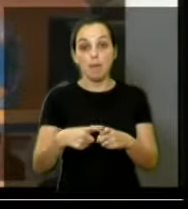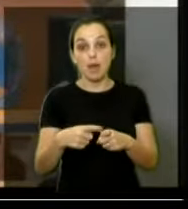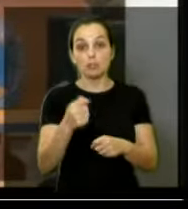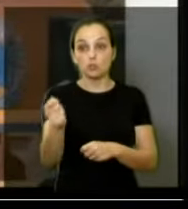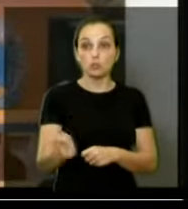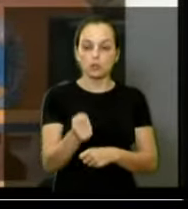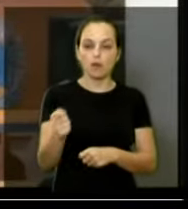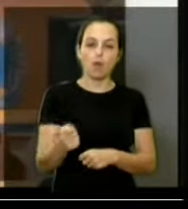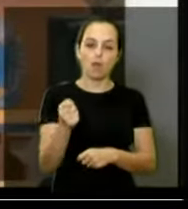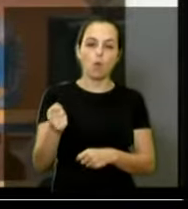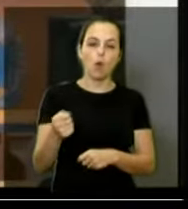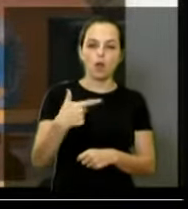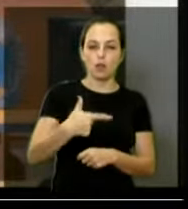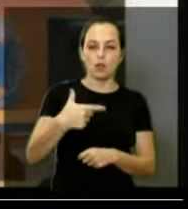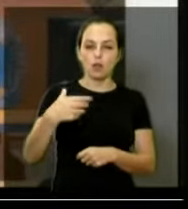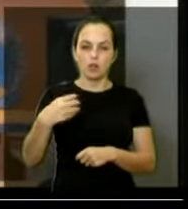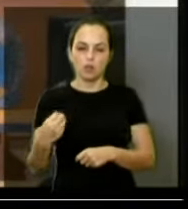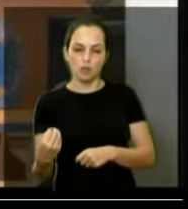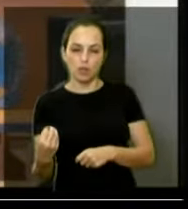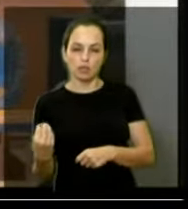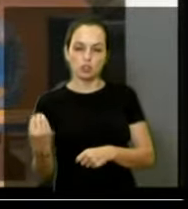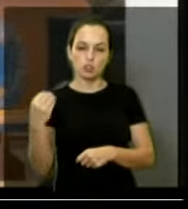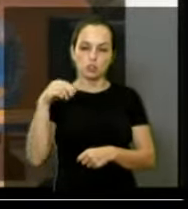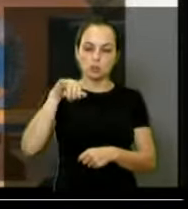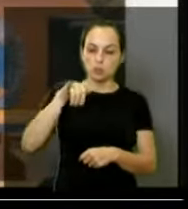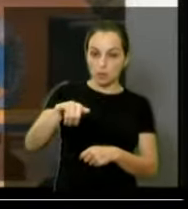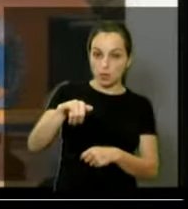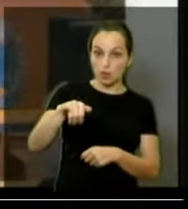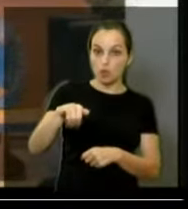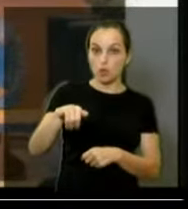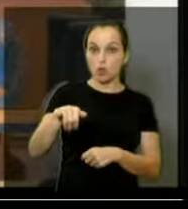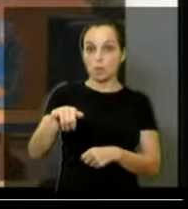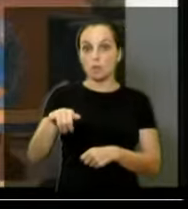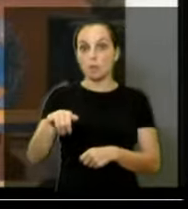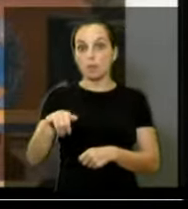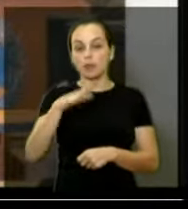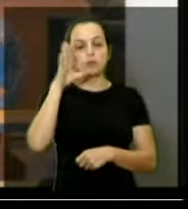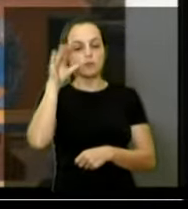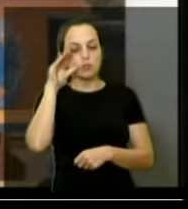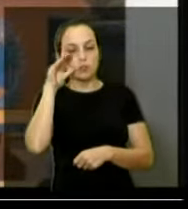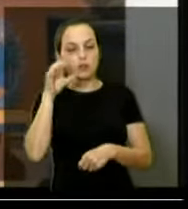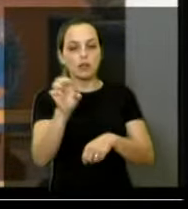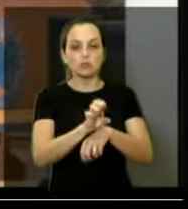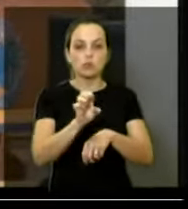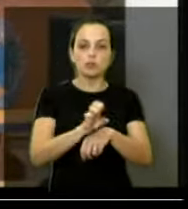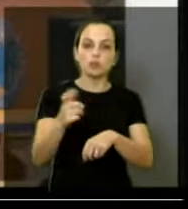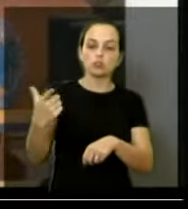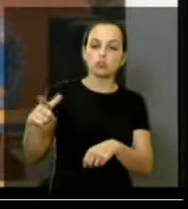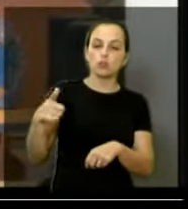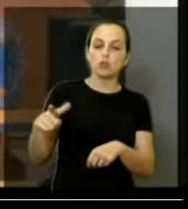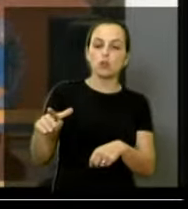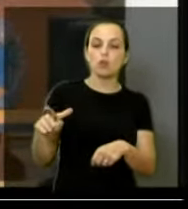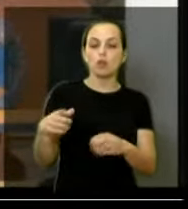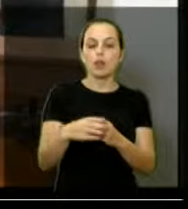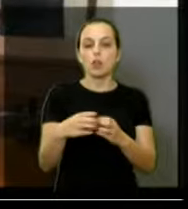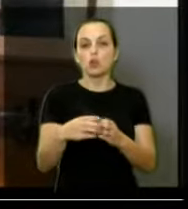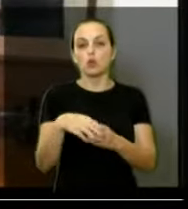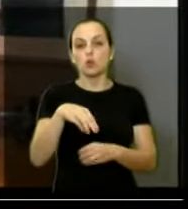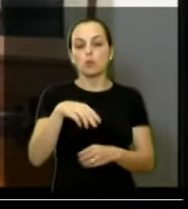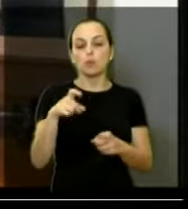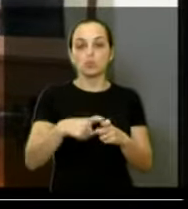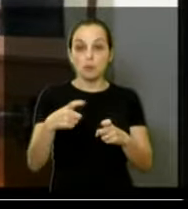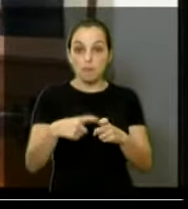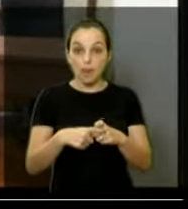São em torno de 20 mil servidores do Estado que estão sem esse convênio, porque o Iansp não